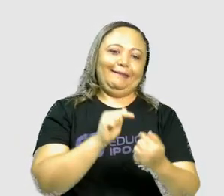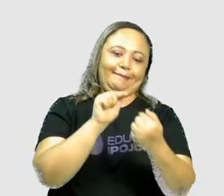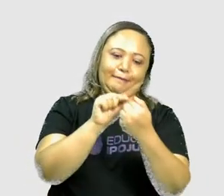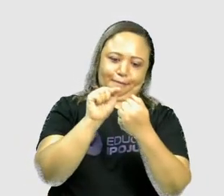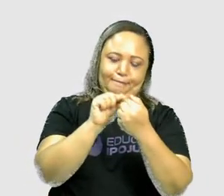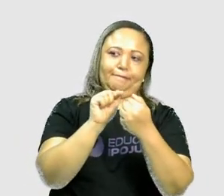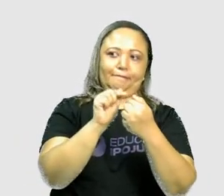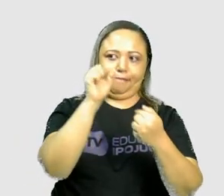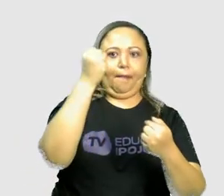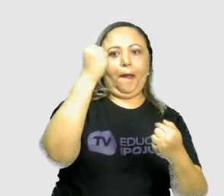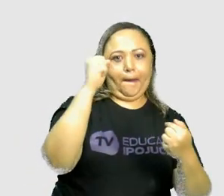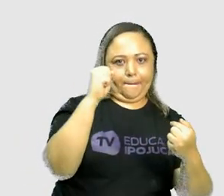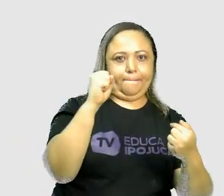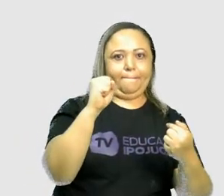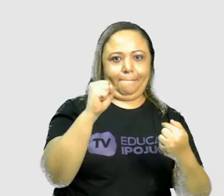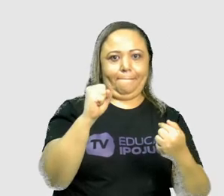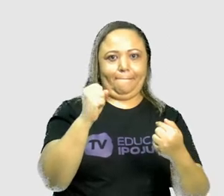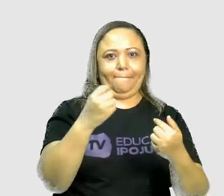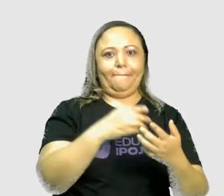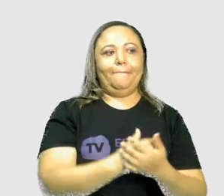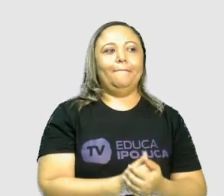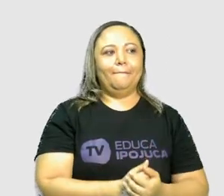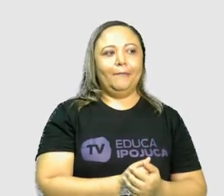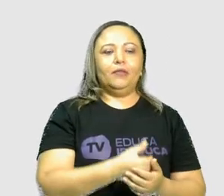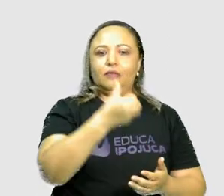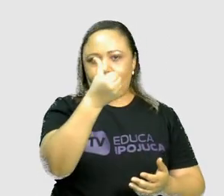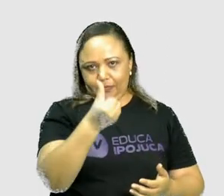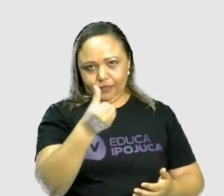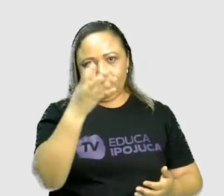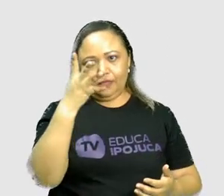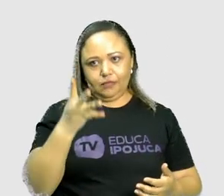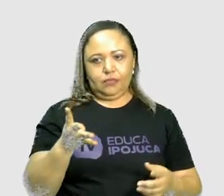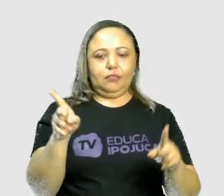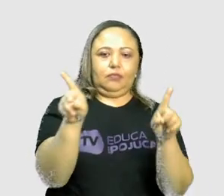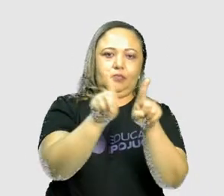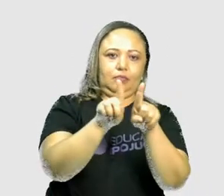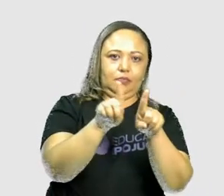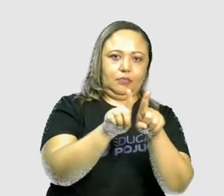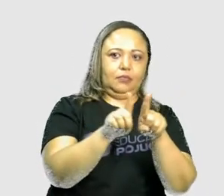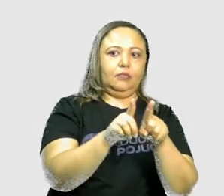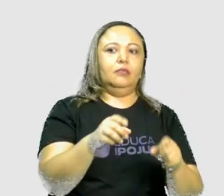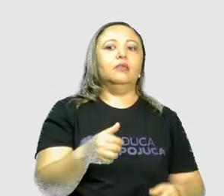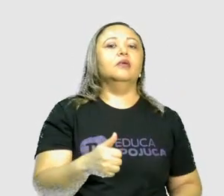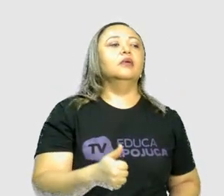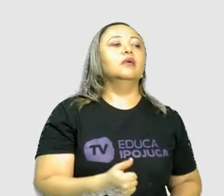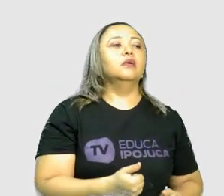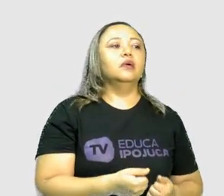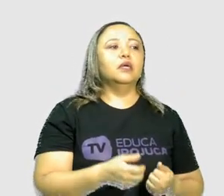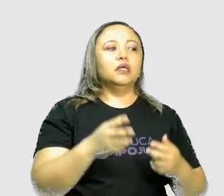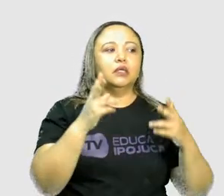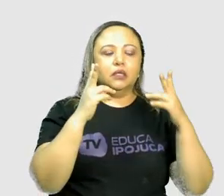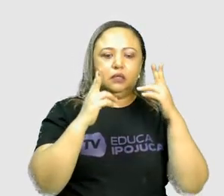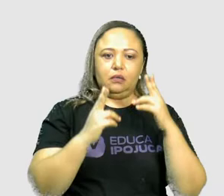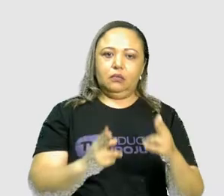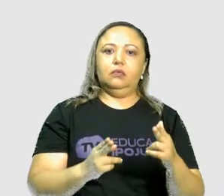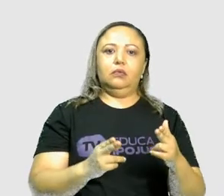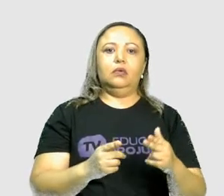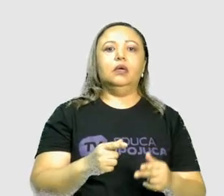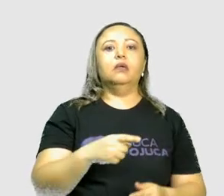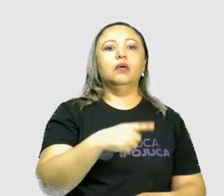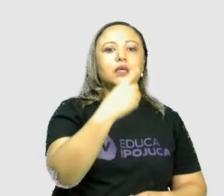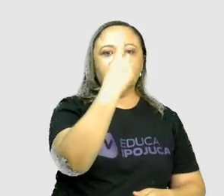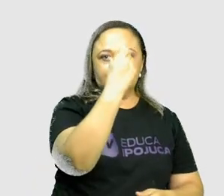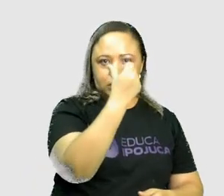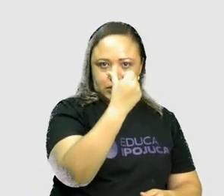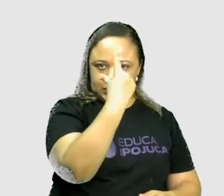múltiplo de 8. O 64, também. O 128 é igual a 16 vezes 8.